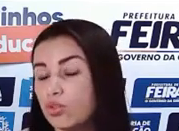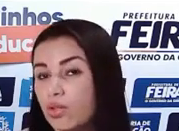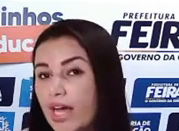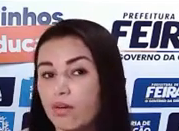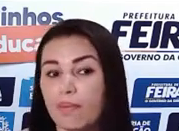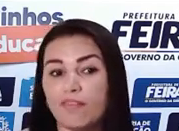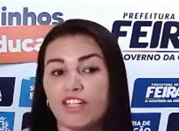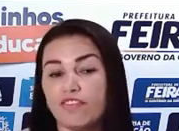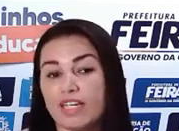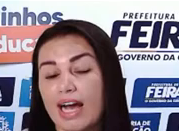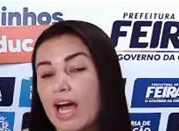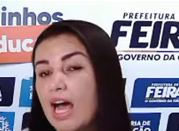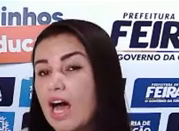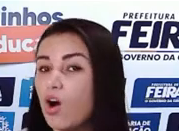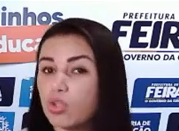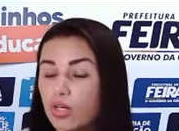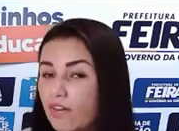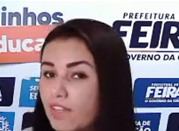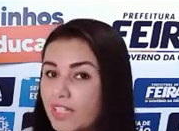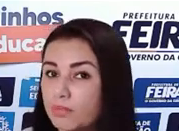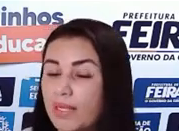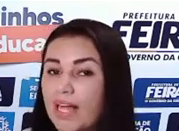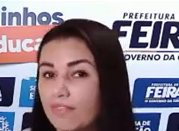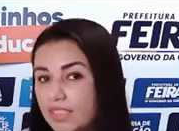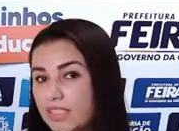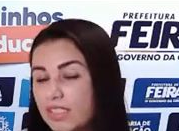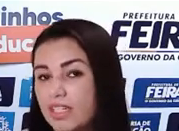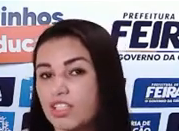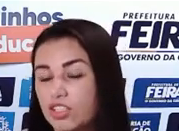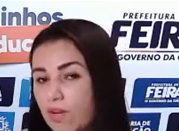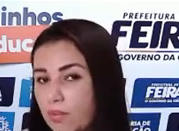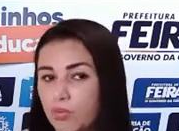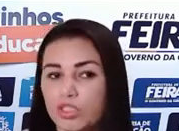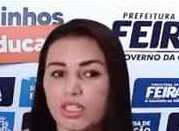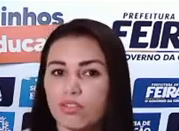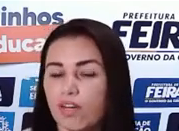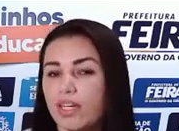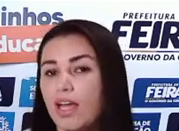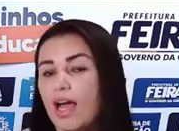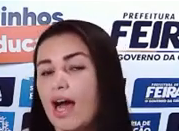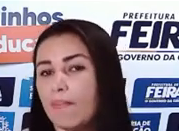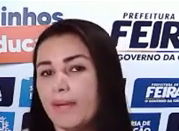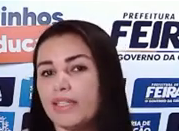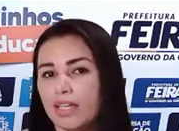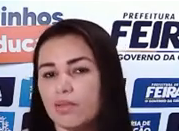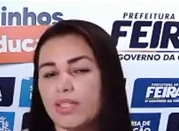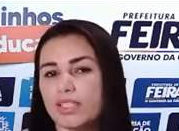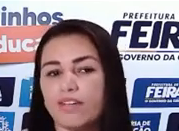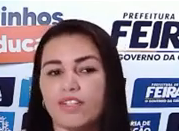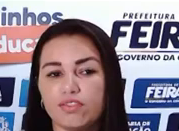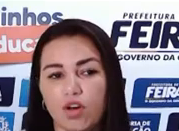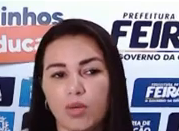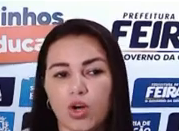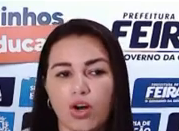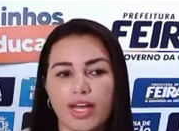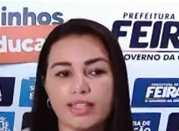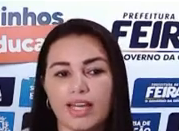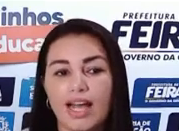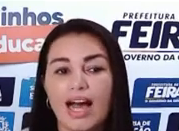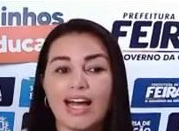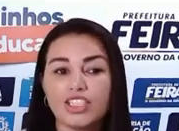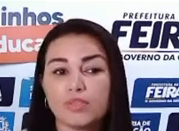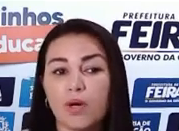utilizar o dicionário para verificar a ortografia das palavras e assim a gente vai memorizando e vai aprendendo a escrever de forma